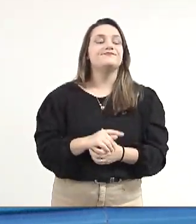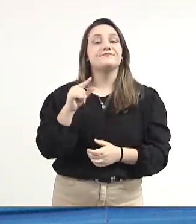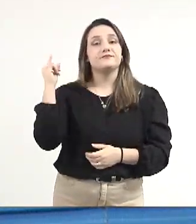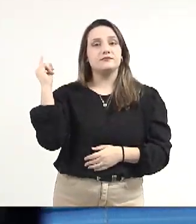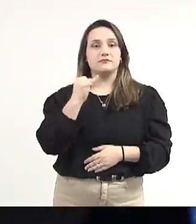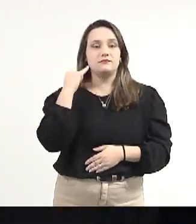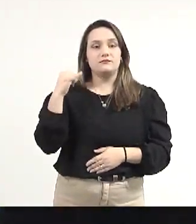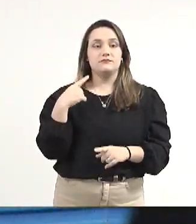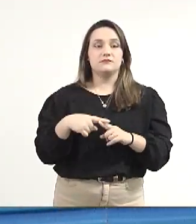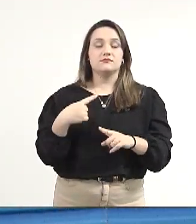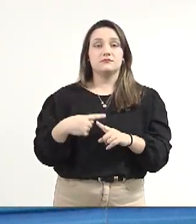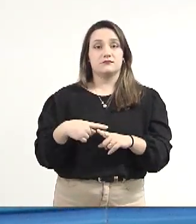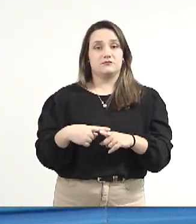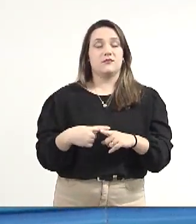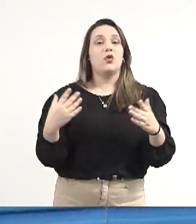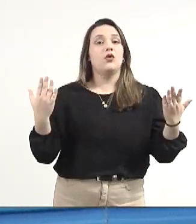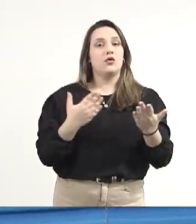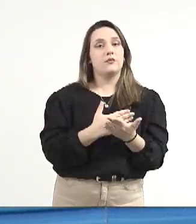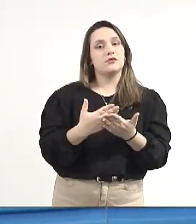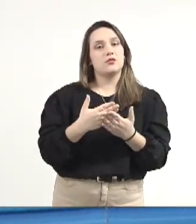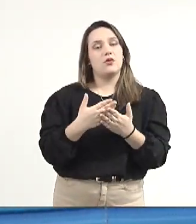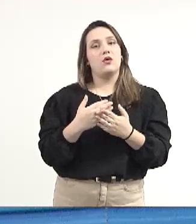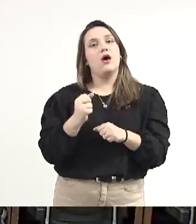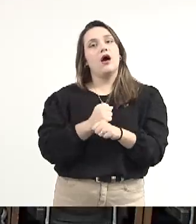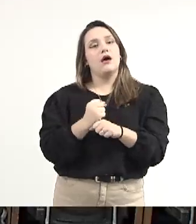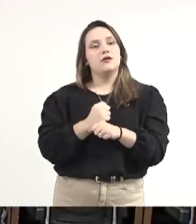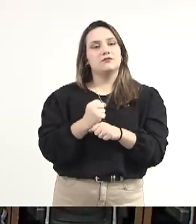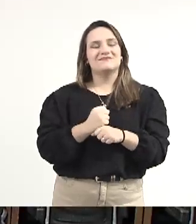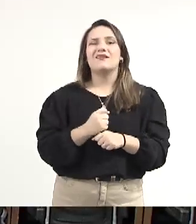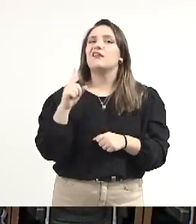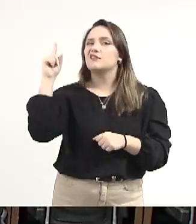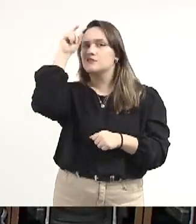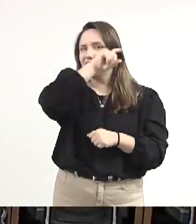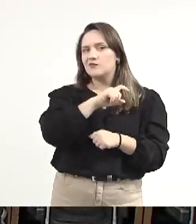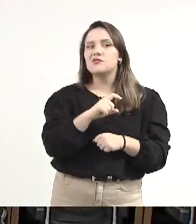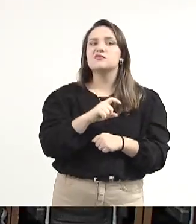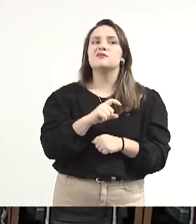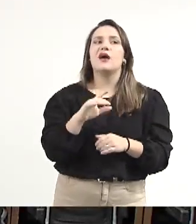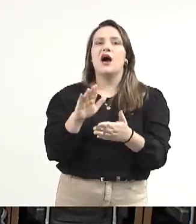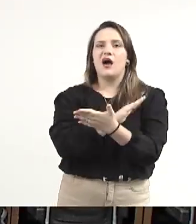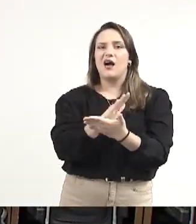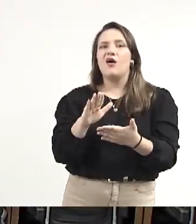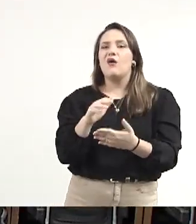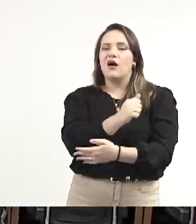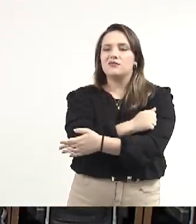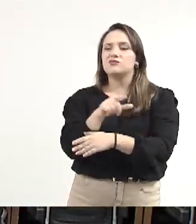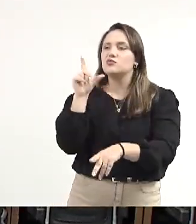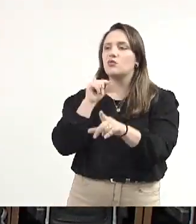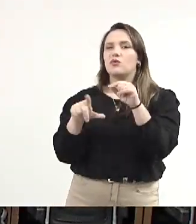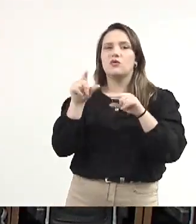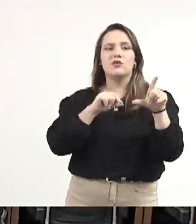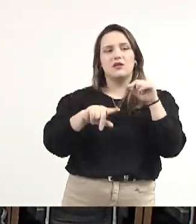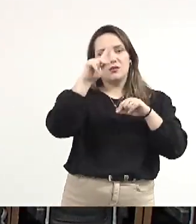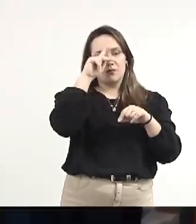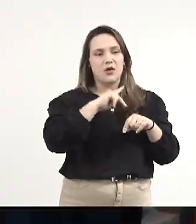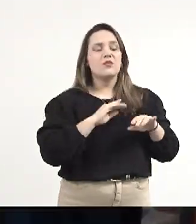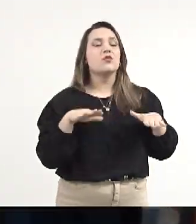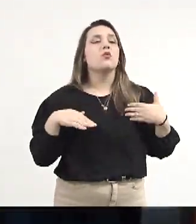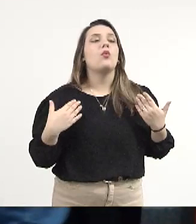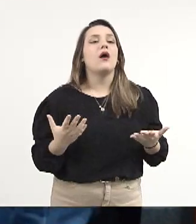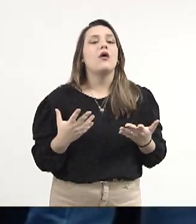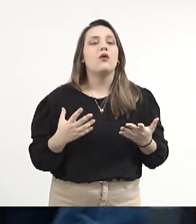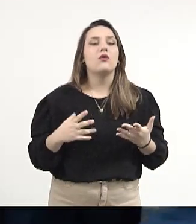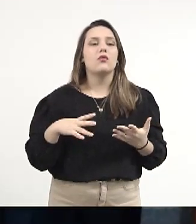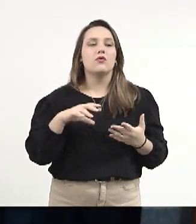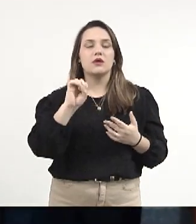porque no início do ano a gente percebe que há uma dificuldade dos alunos de escolher o seu itinerário e saber exatamente quais